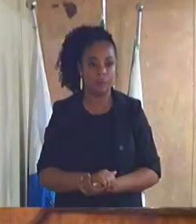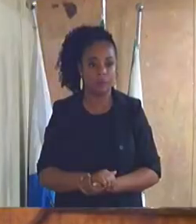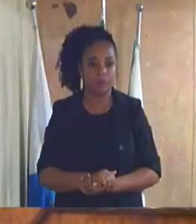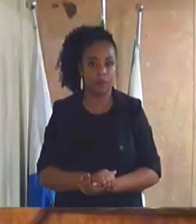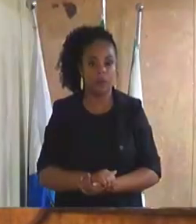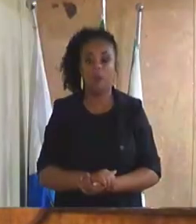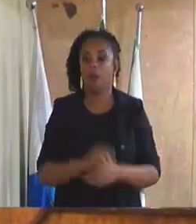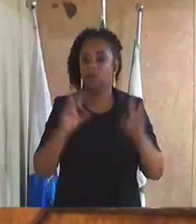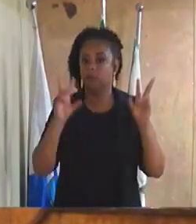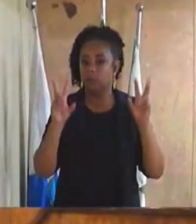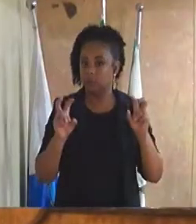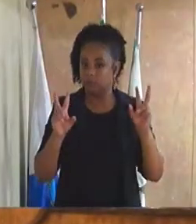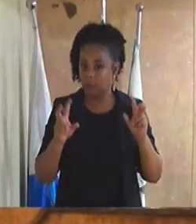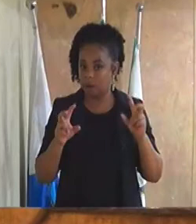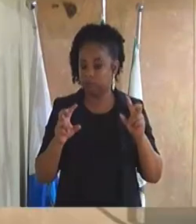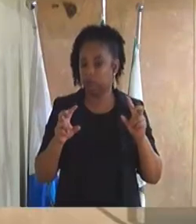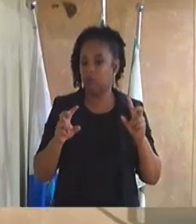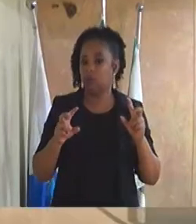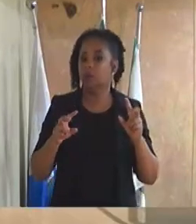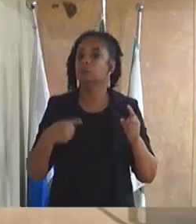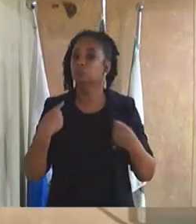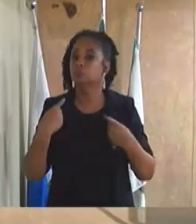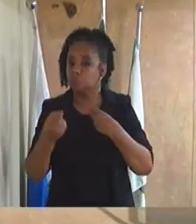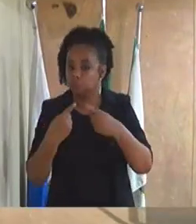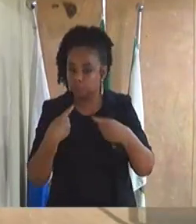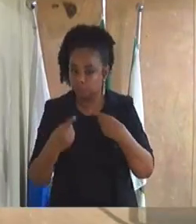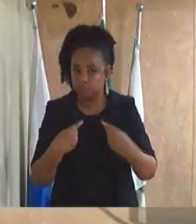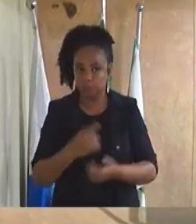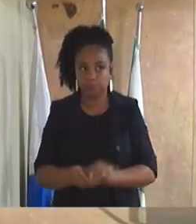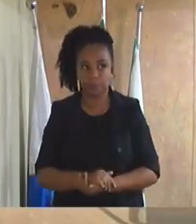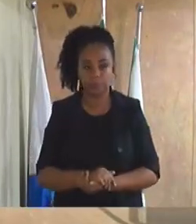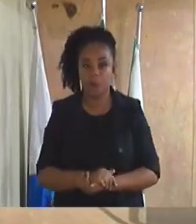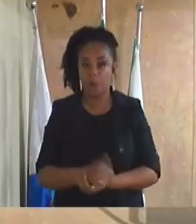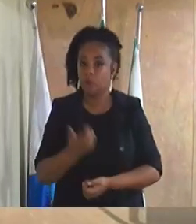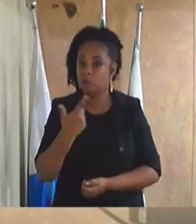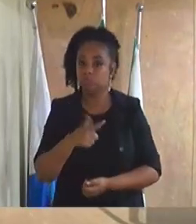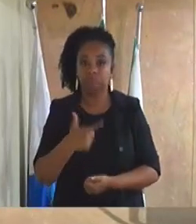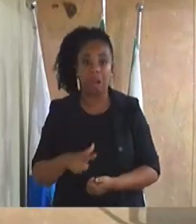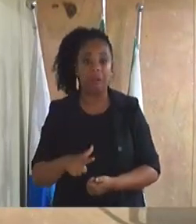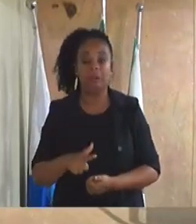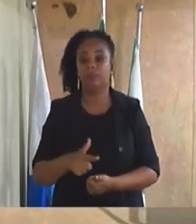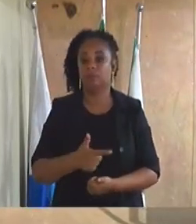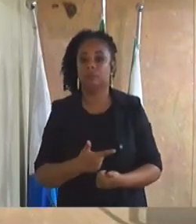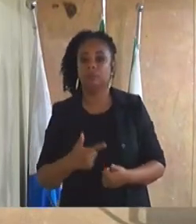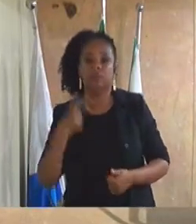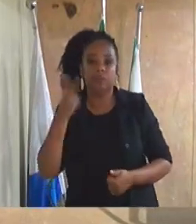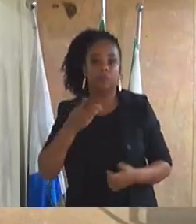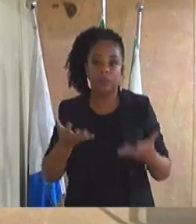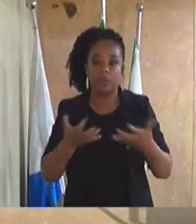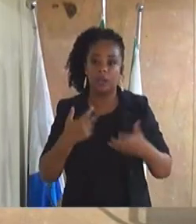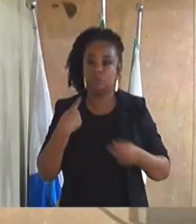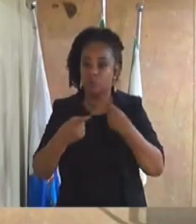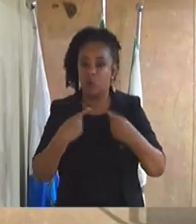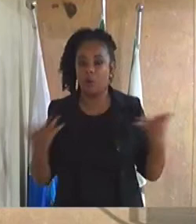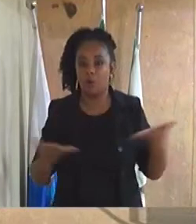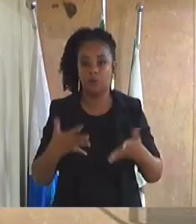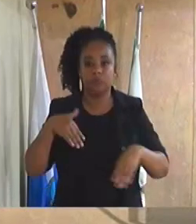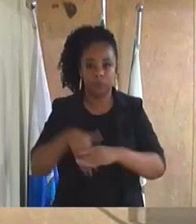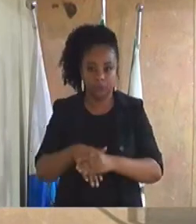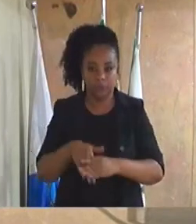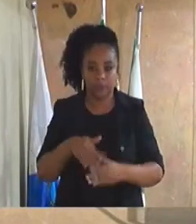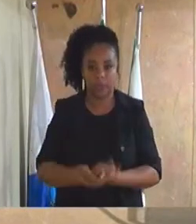a matéria matéria encontra sem discussão não havendo quem queira discutir a matéria encontra sem votação